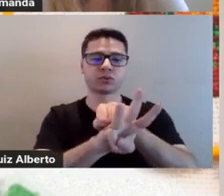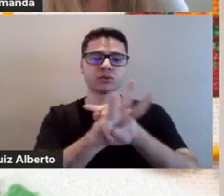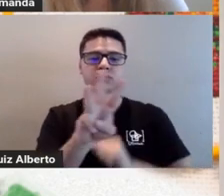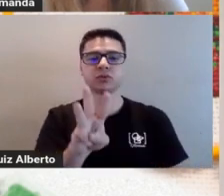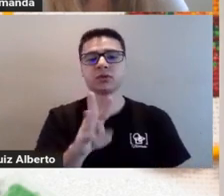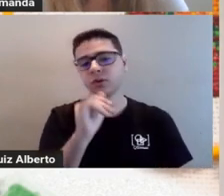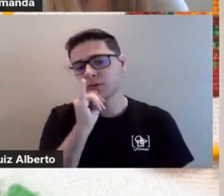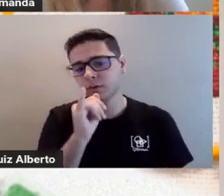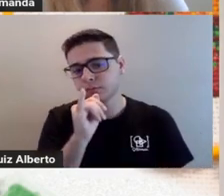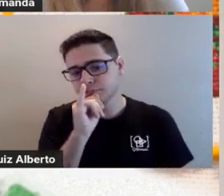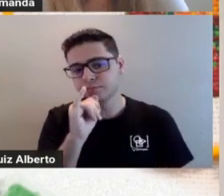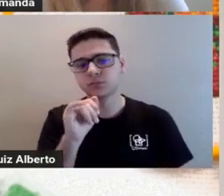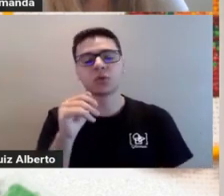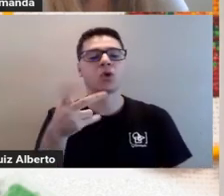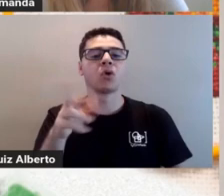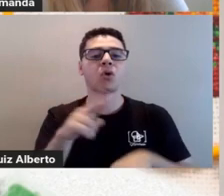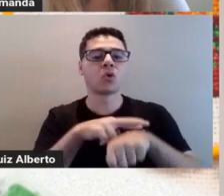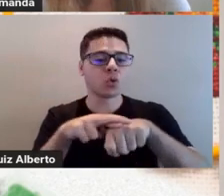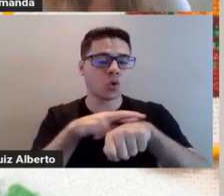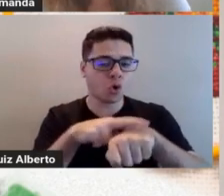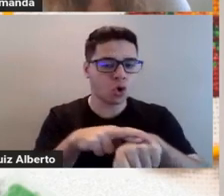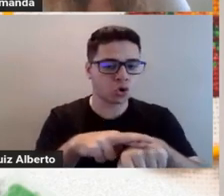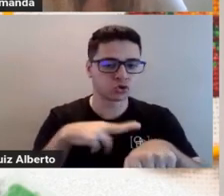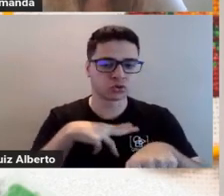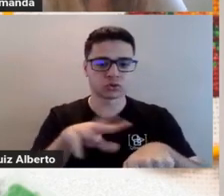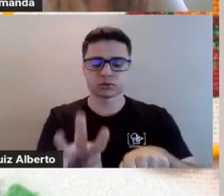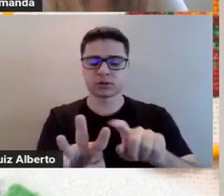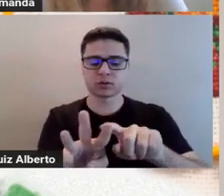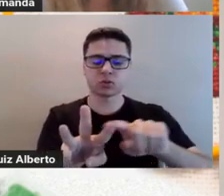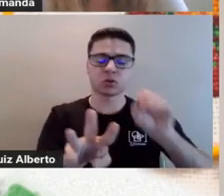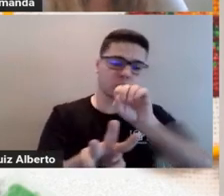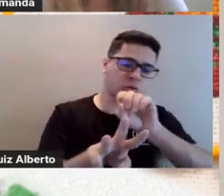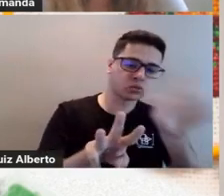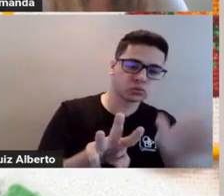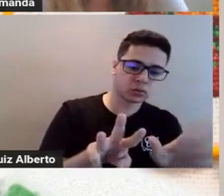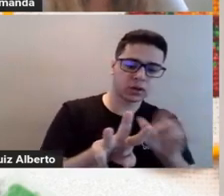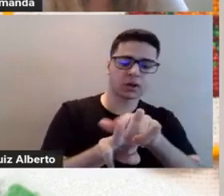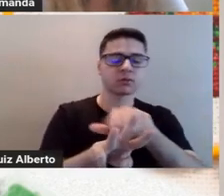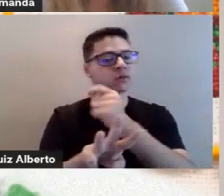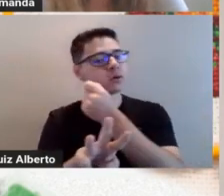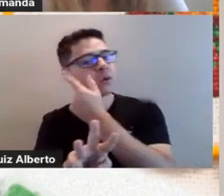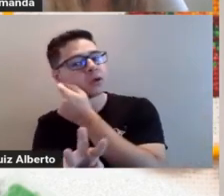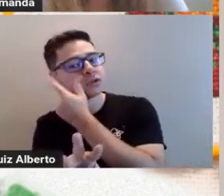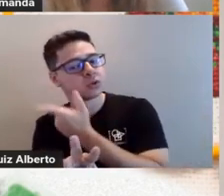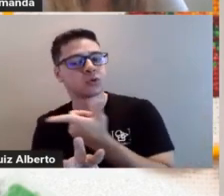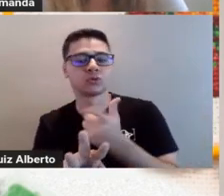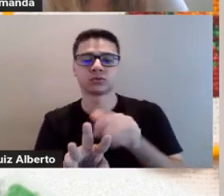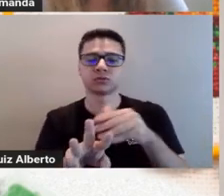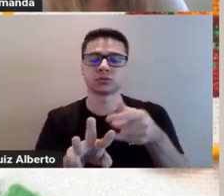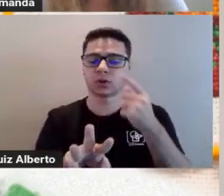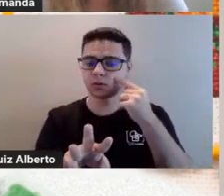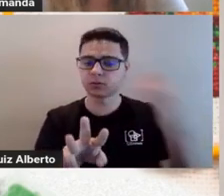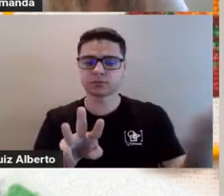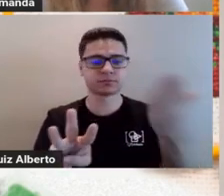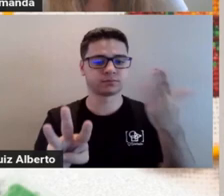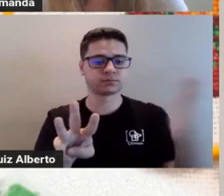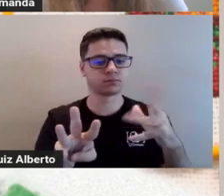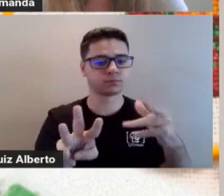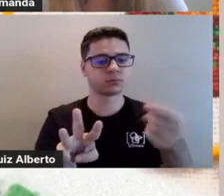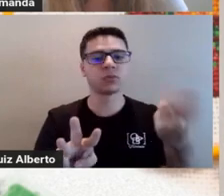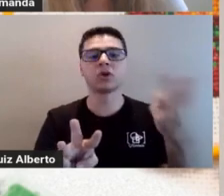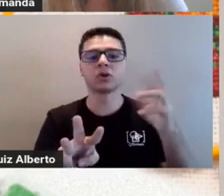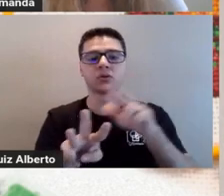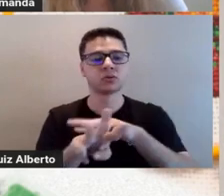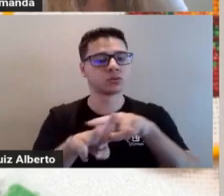Então, por exemplo, ali, o roxo. Eu tenho do lado um roxo mais claro e um azul. Então, essas seriam as análogas daquele roxo bem de